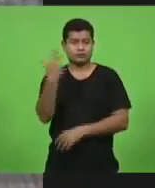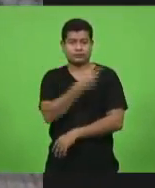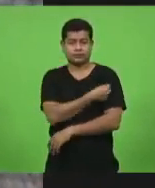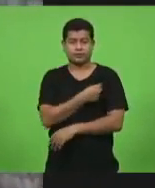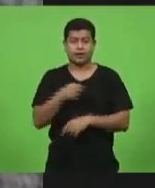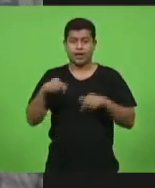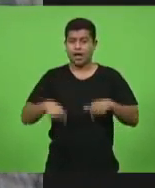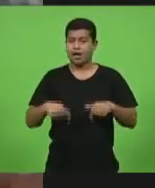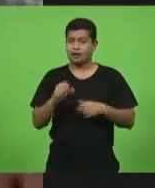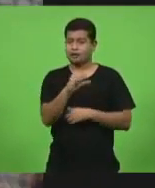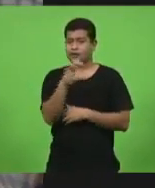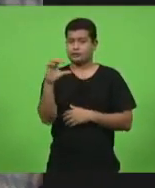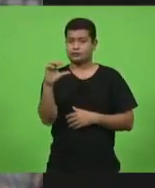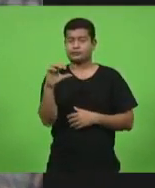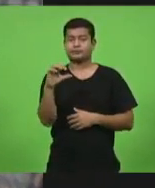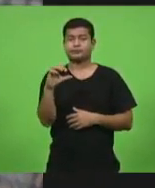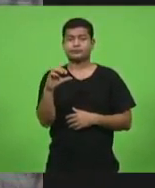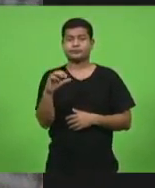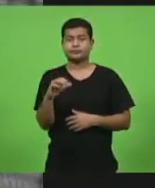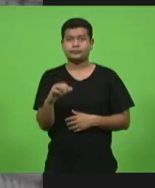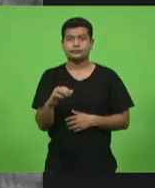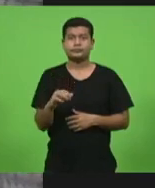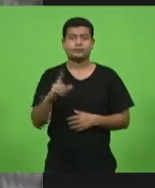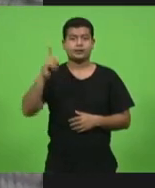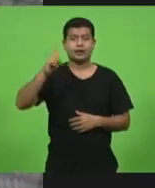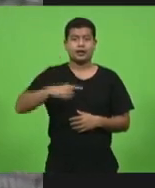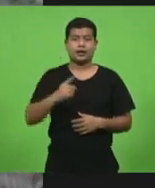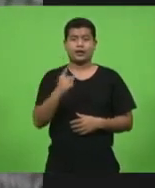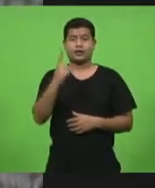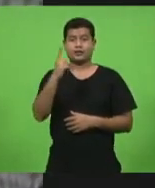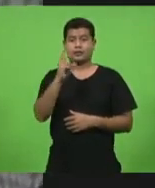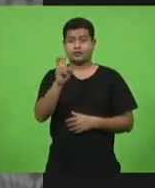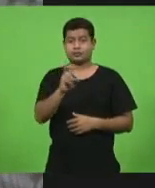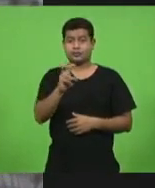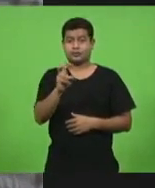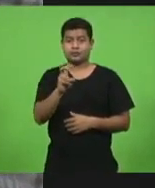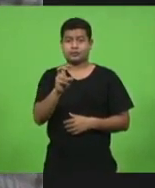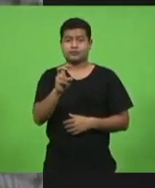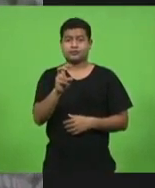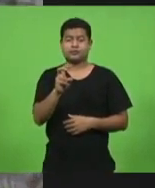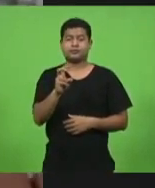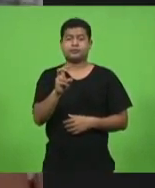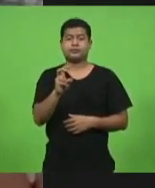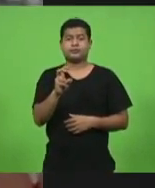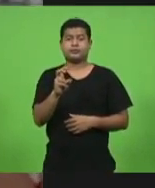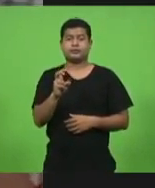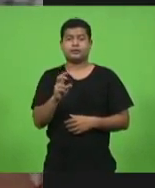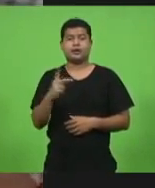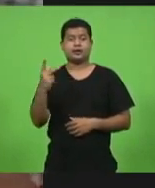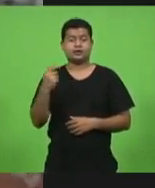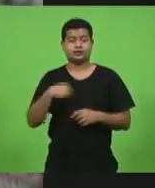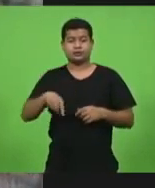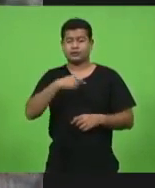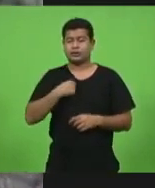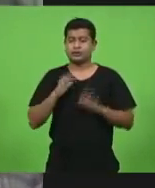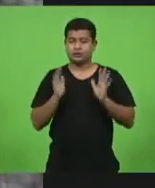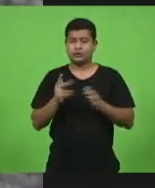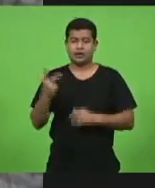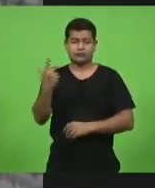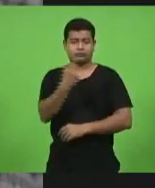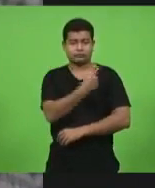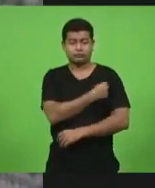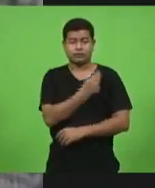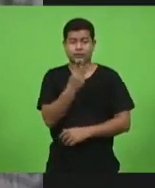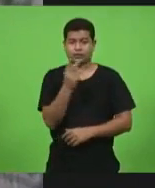Catarina Santa Catarina é o décimo quinto nós vacinamos 3.86%